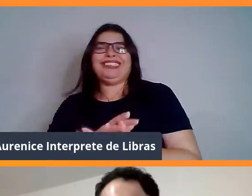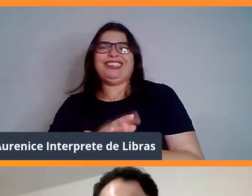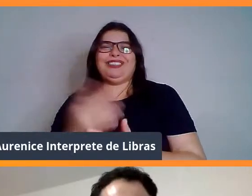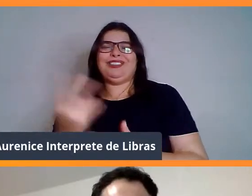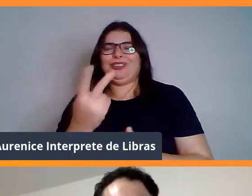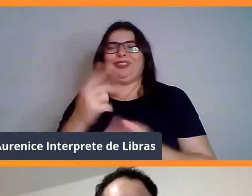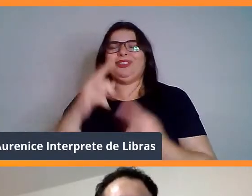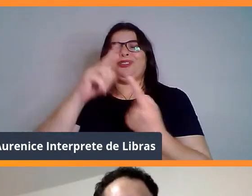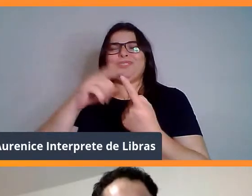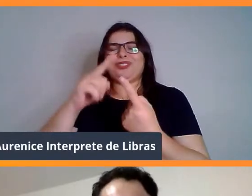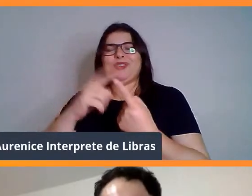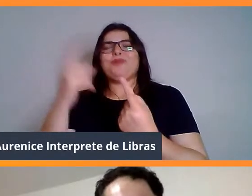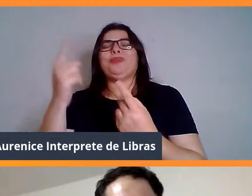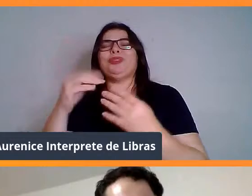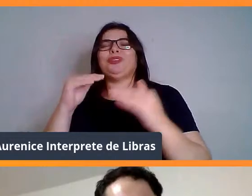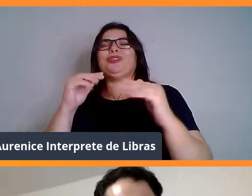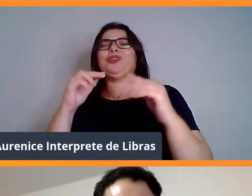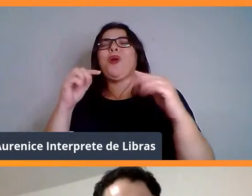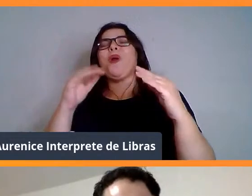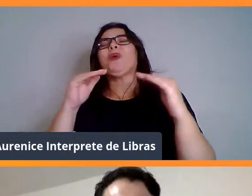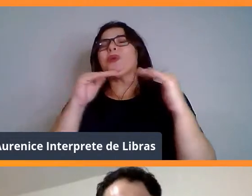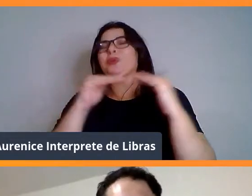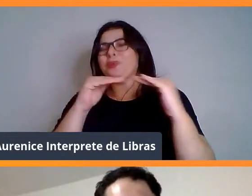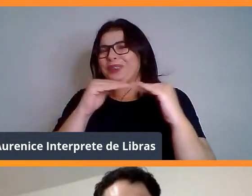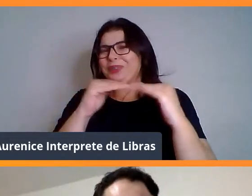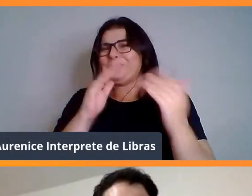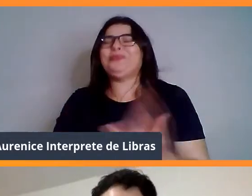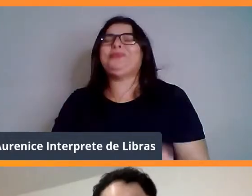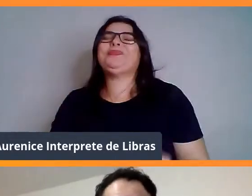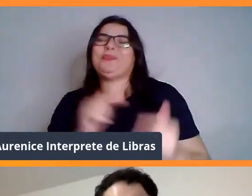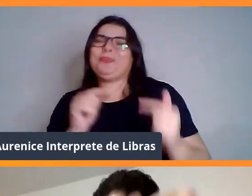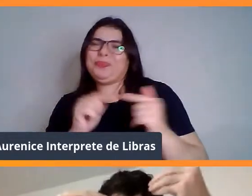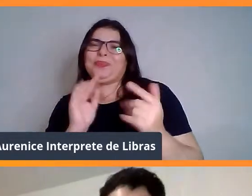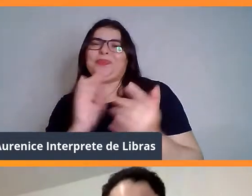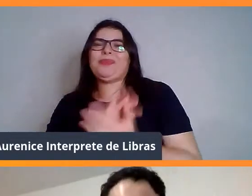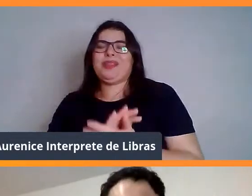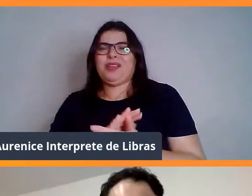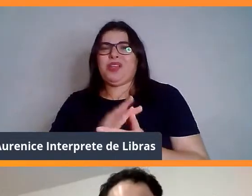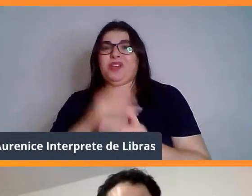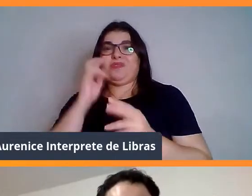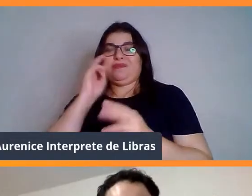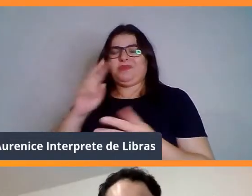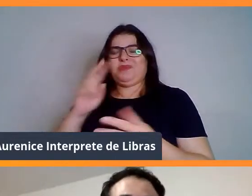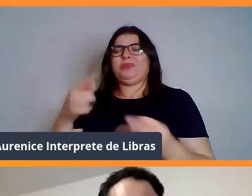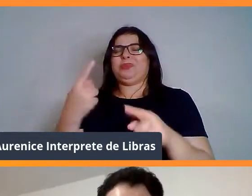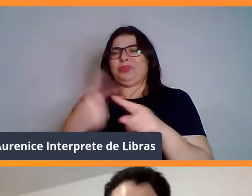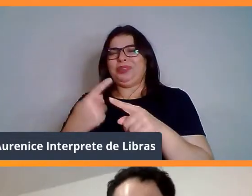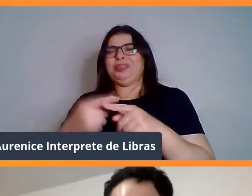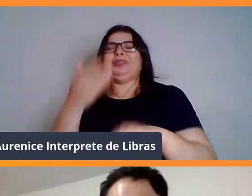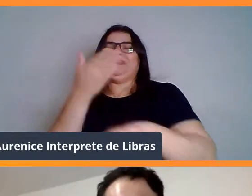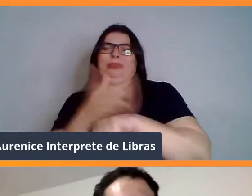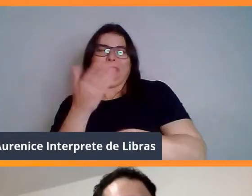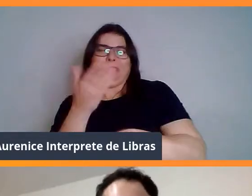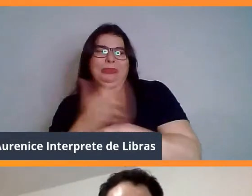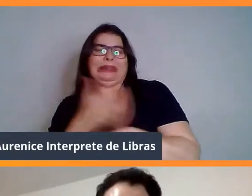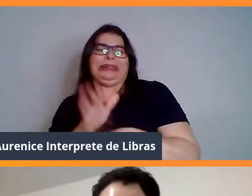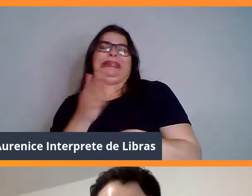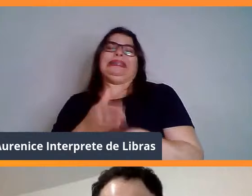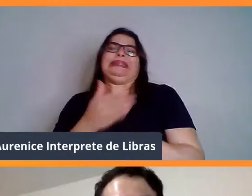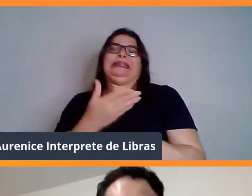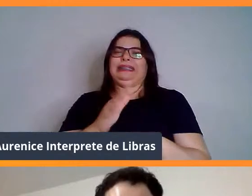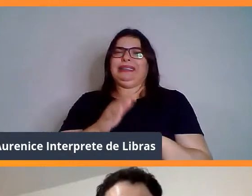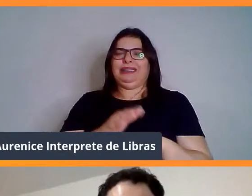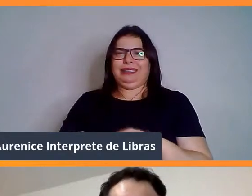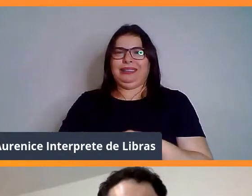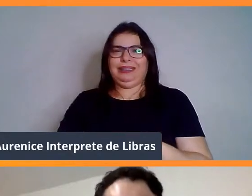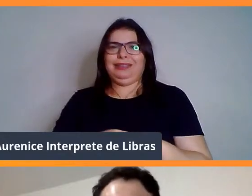Exatamente. Eu estava aqui me enxergando lá no crossfit, né? Porque eu sou um crossfiteiro de primeira. O Leão sabe. Mentira.